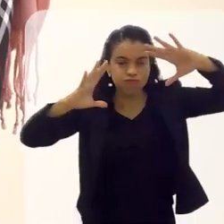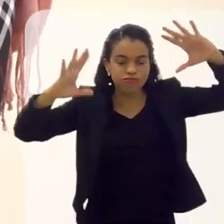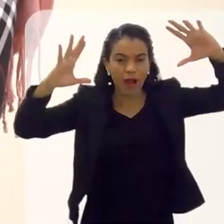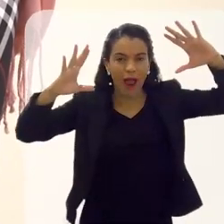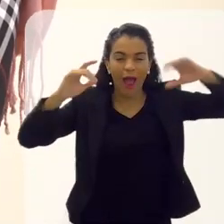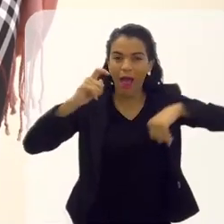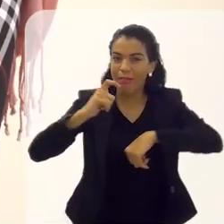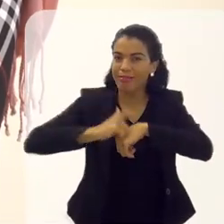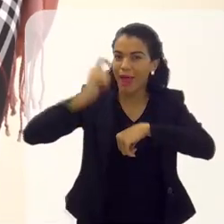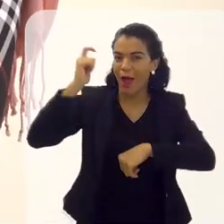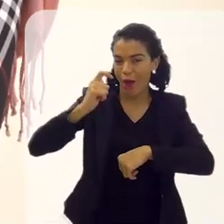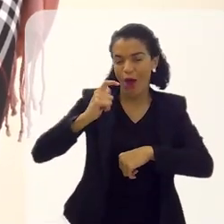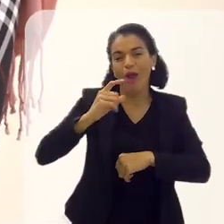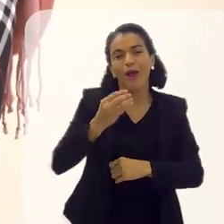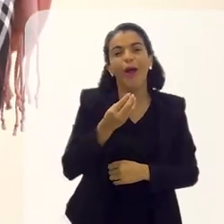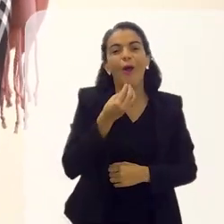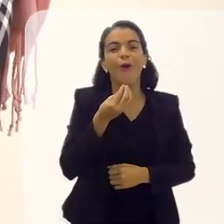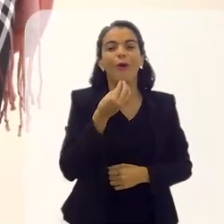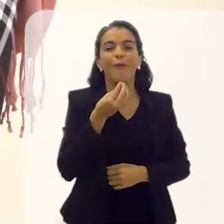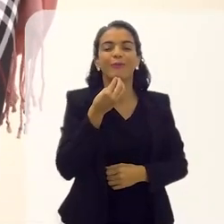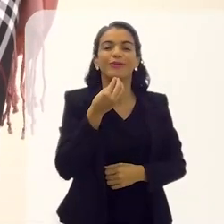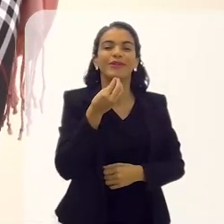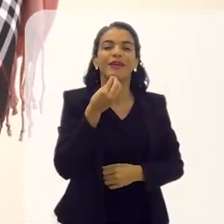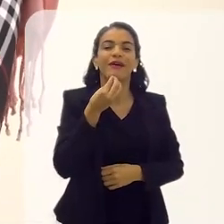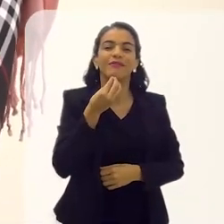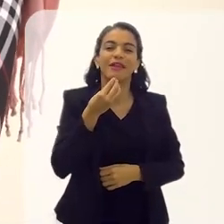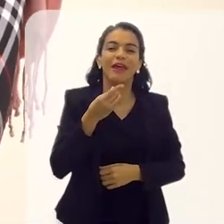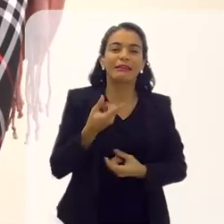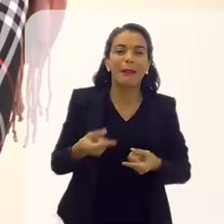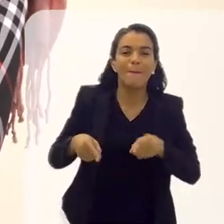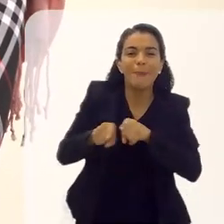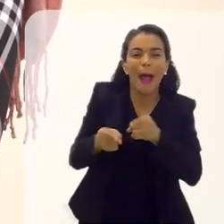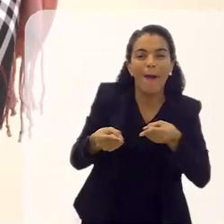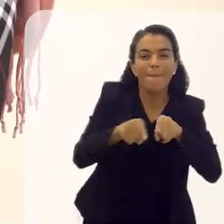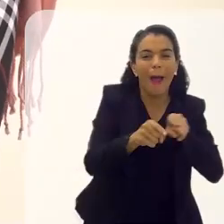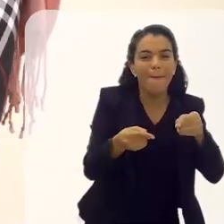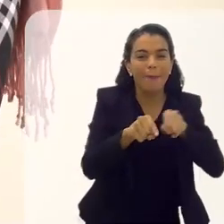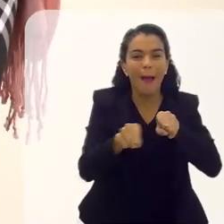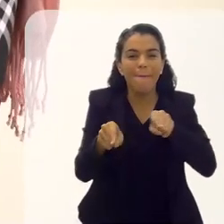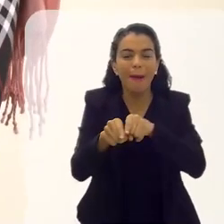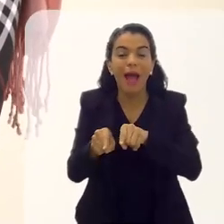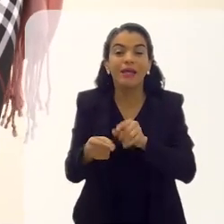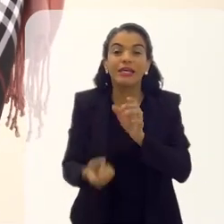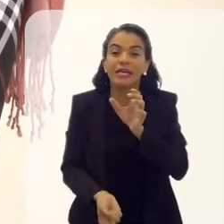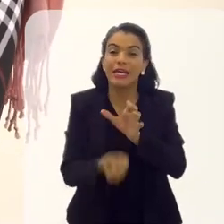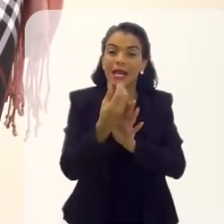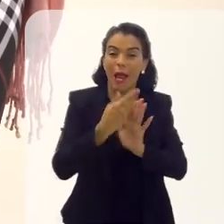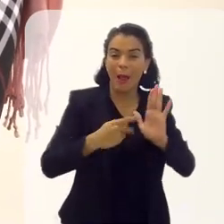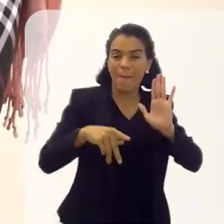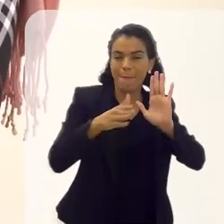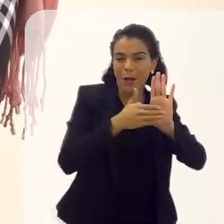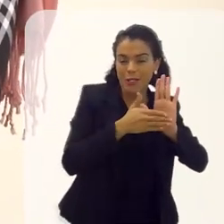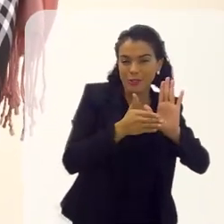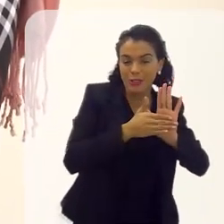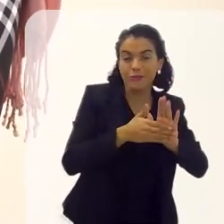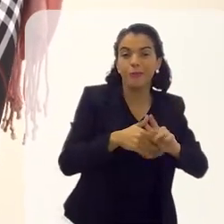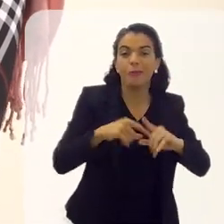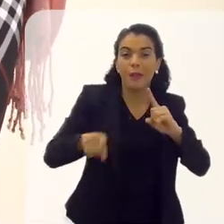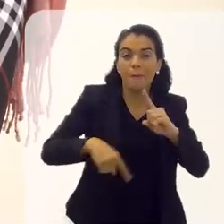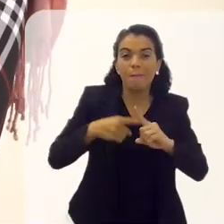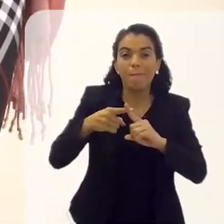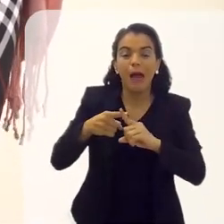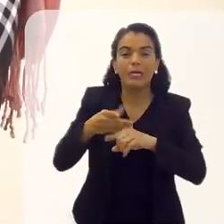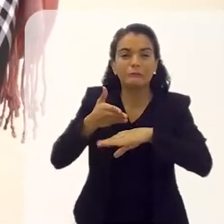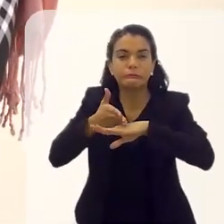ter oportunidade de ter parceiros e estar fazendo esse projeto, não só em centros culturais,